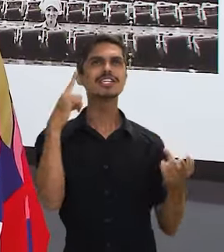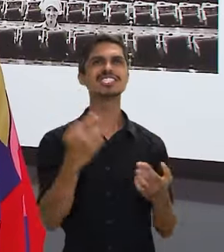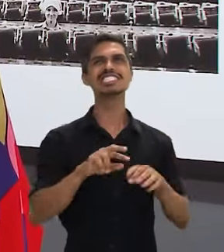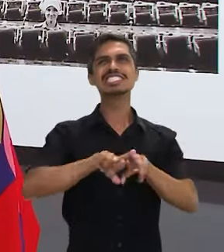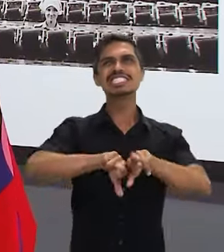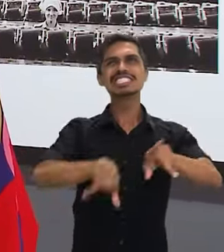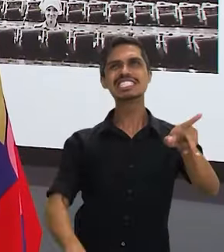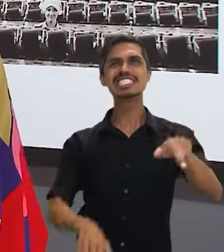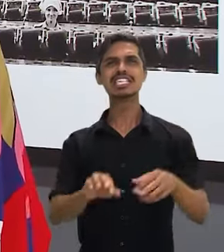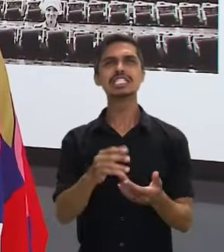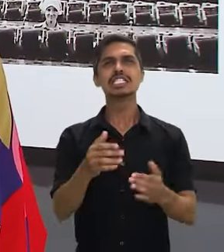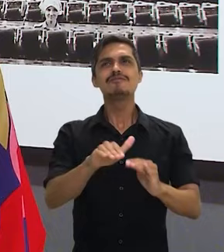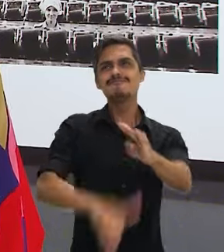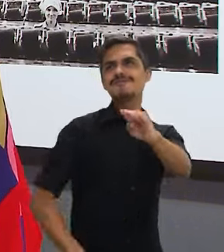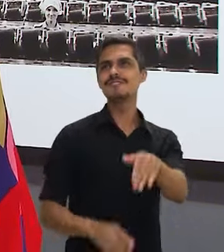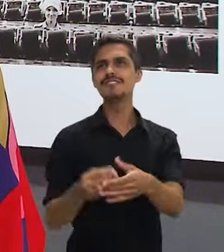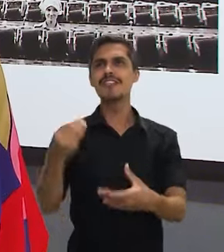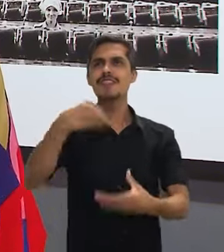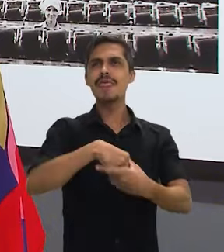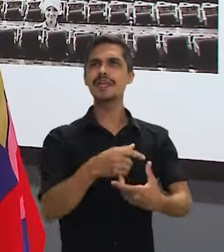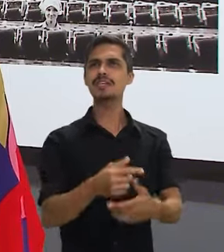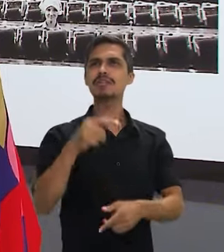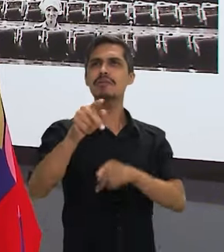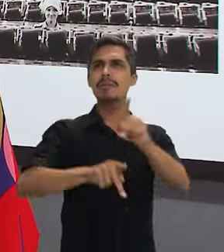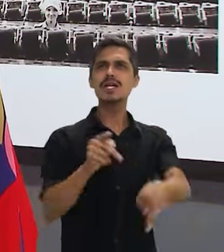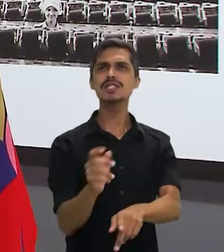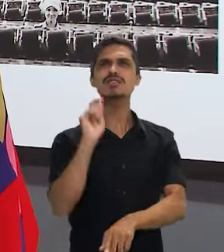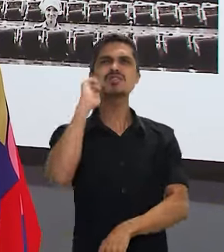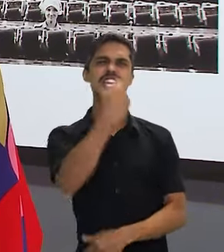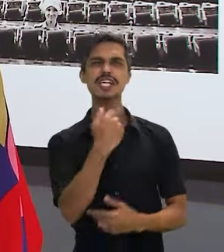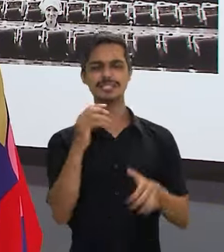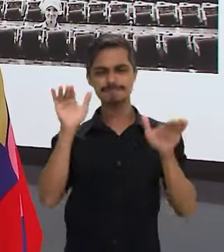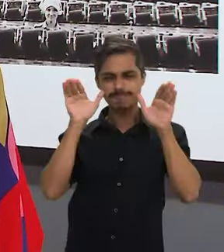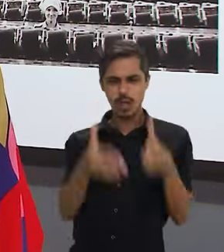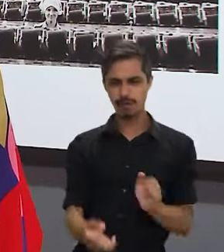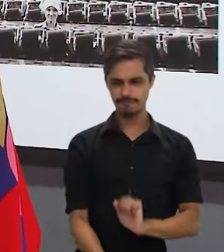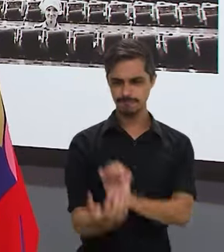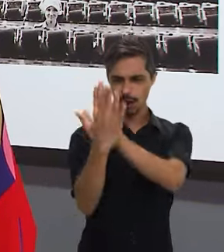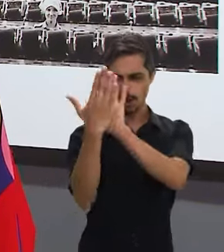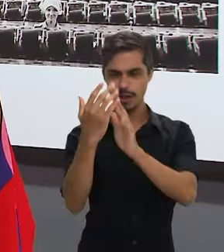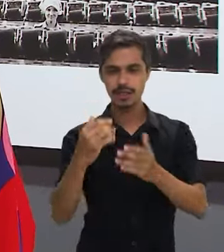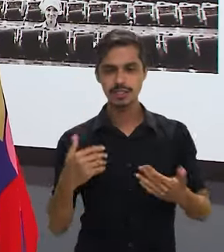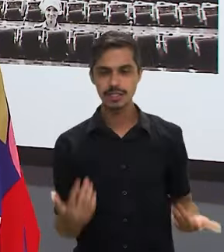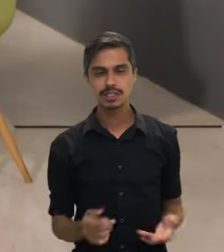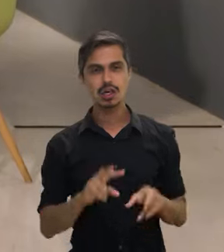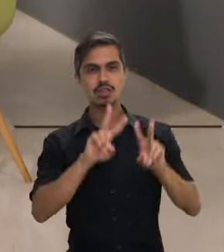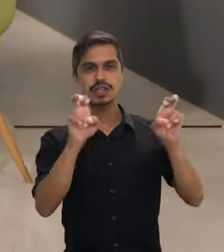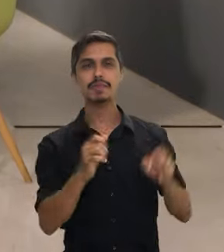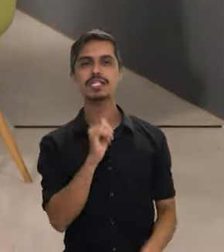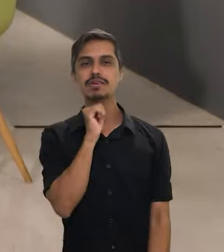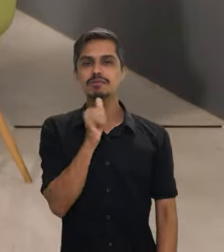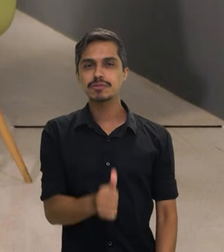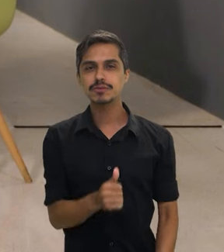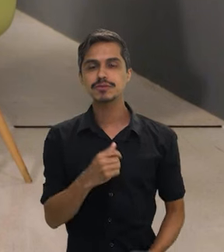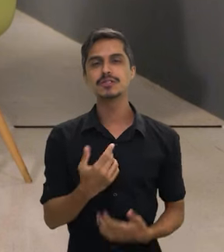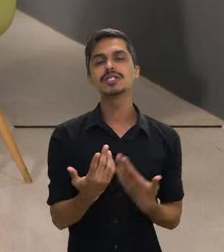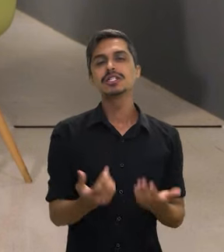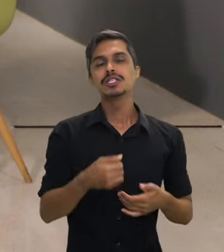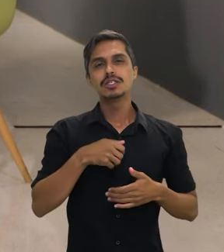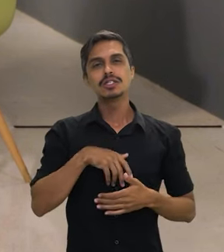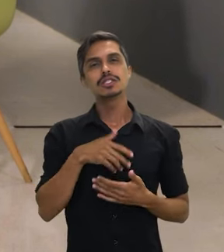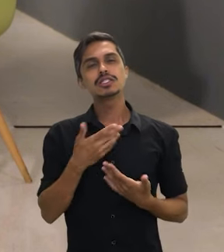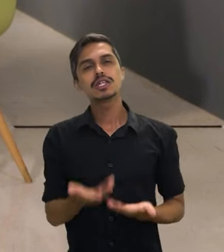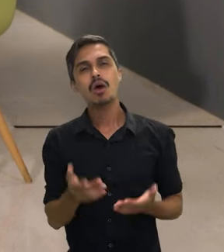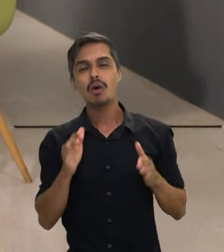todas as desigualdades que permeiam ali dentro do SUS com pessoas negras, para a questão da menstruação, para a questão da saúde da